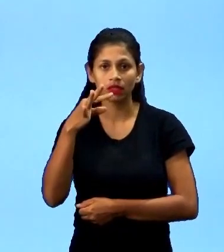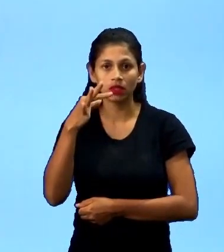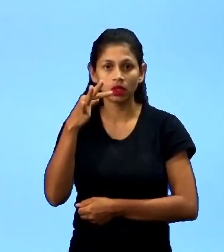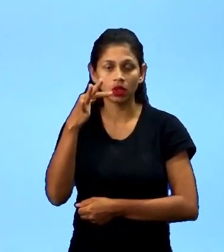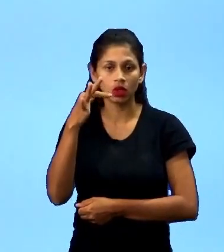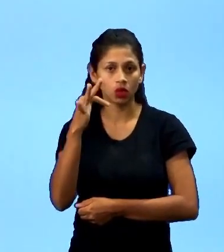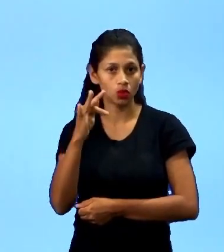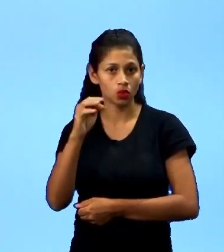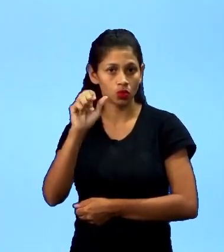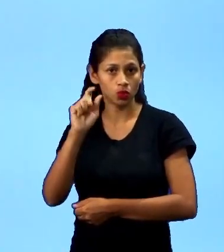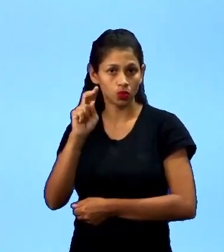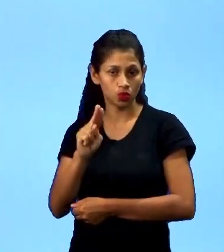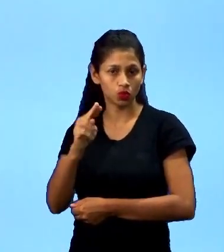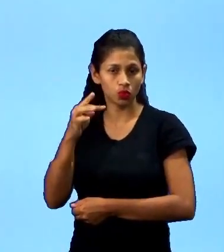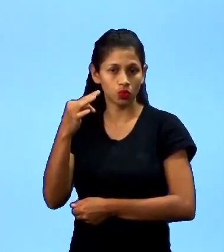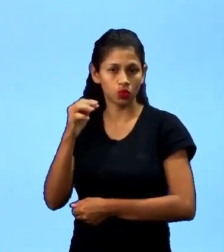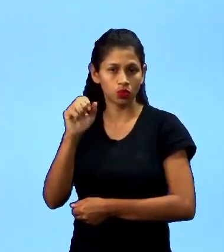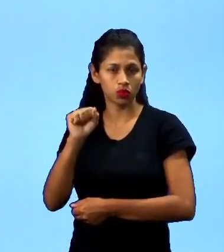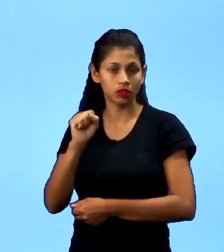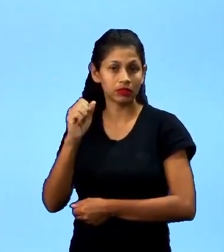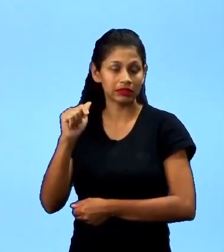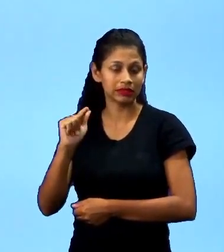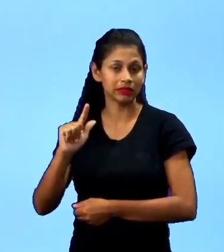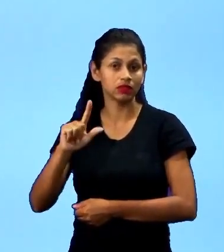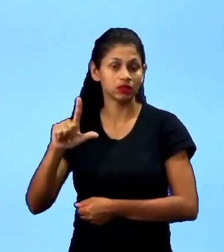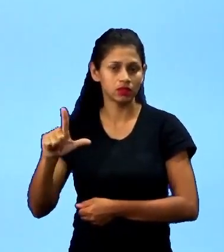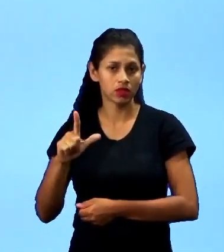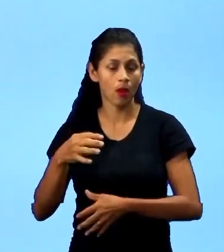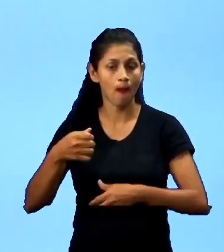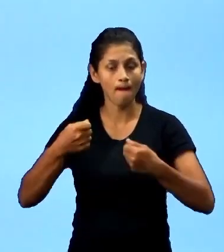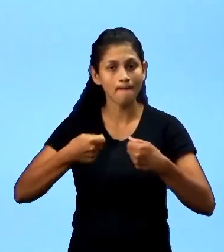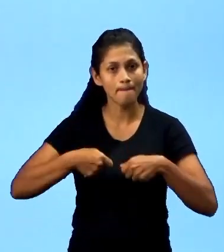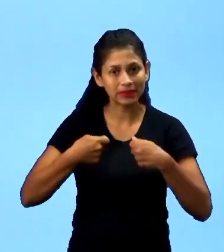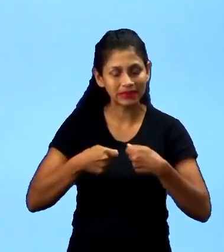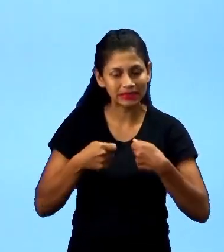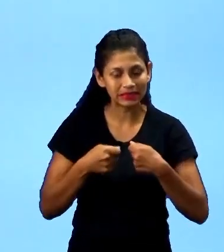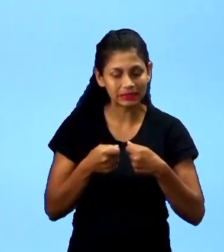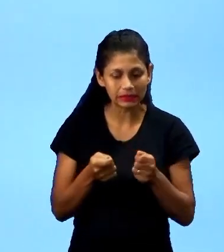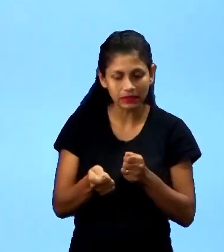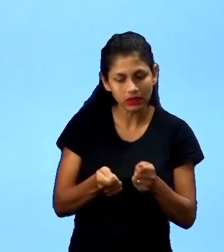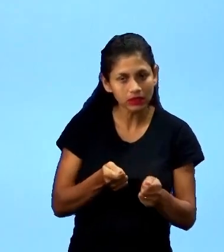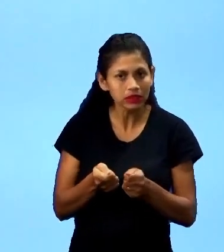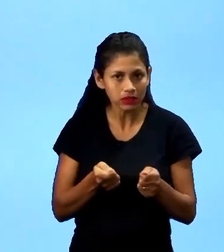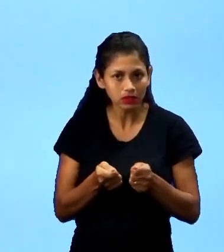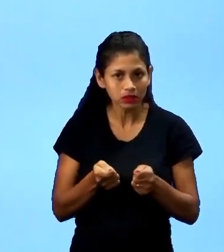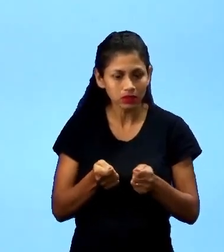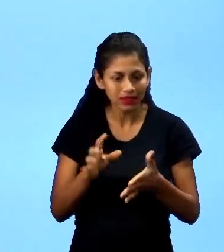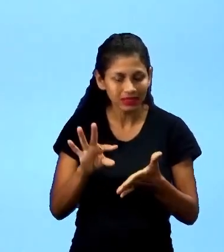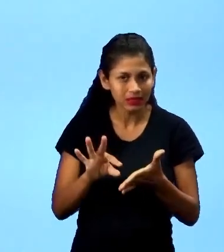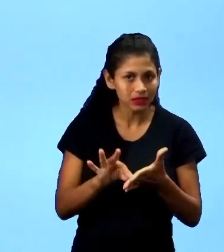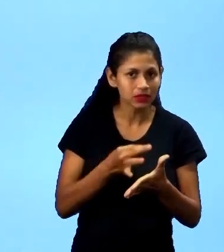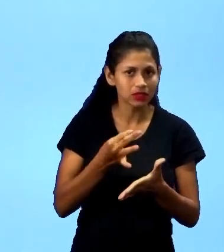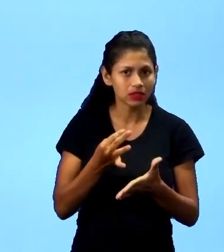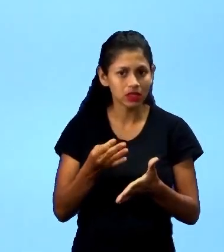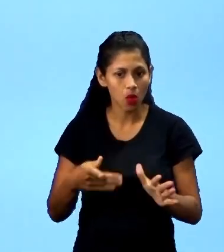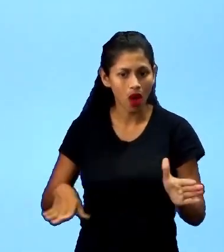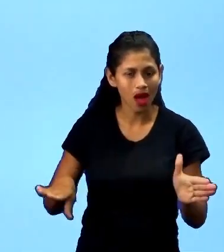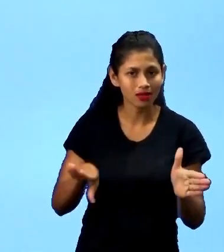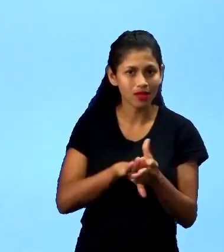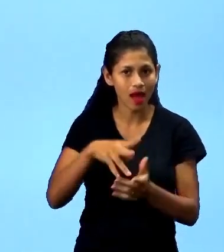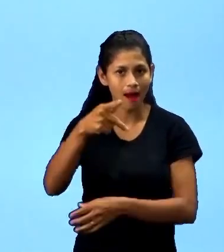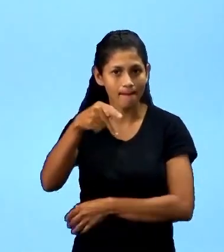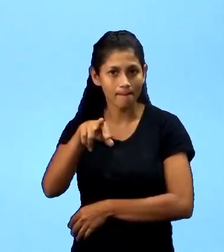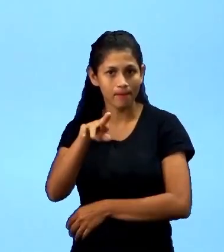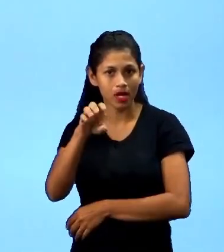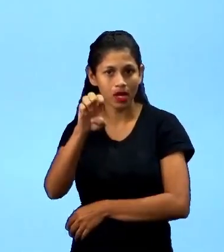todo um controle, desde a inscrição até a premiação e qualquer outra situação que possa vir a ocorrer. Por